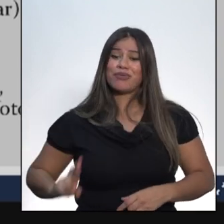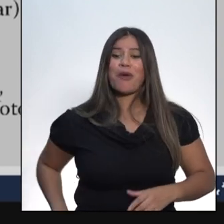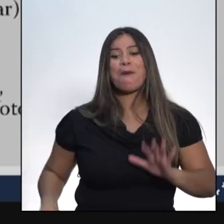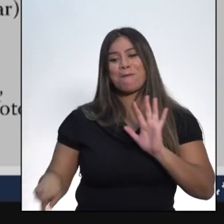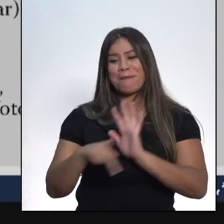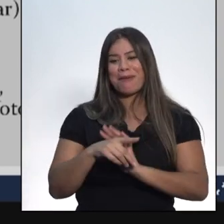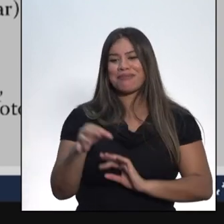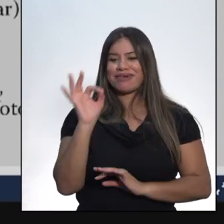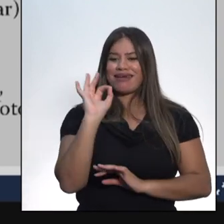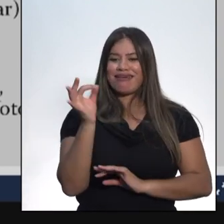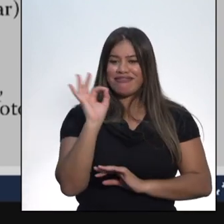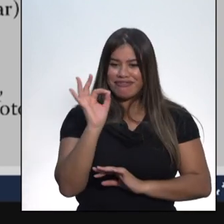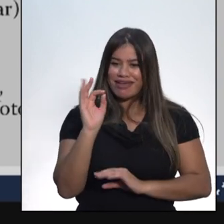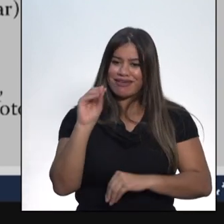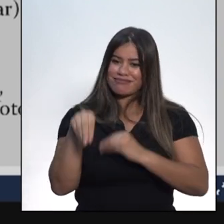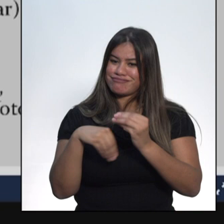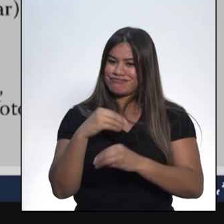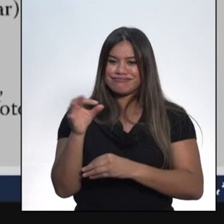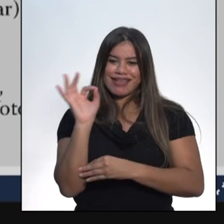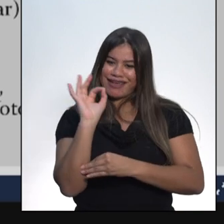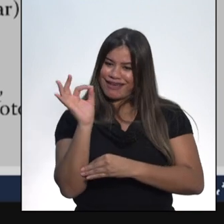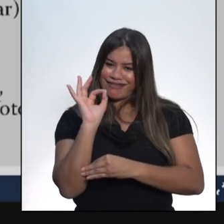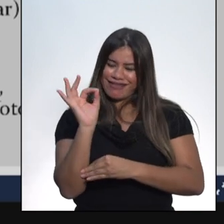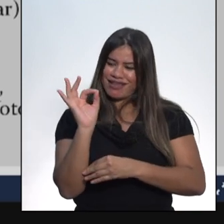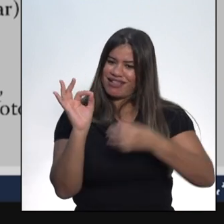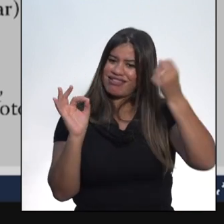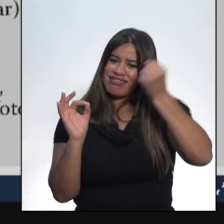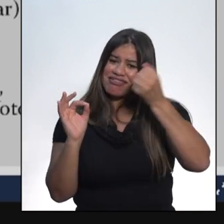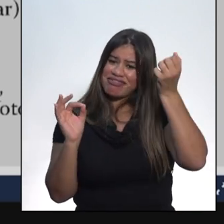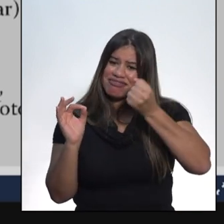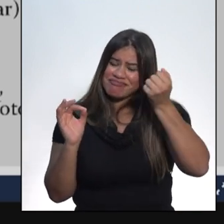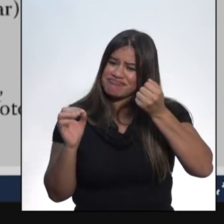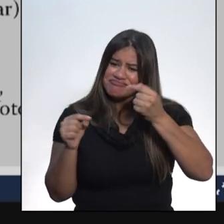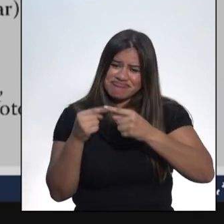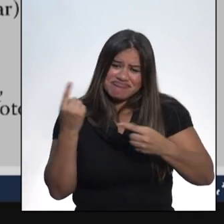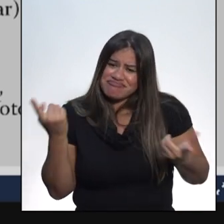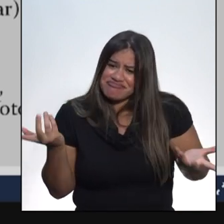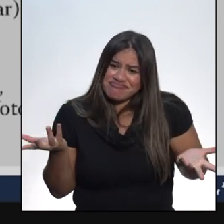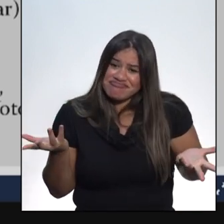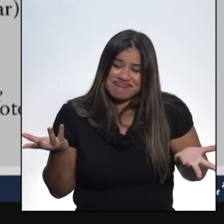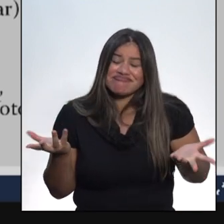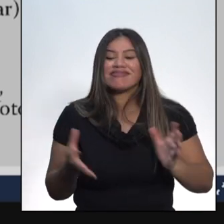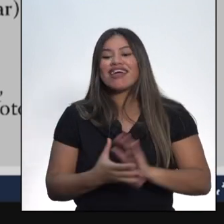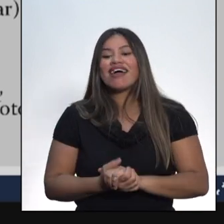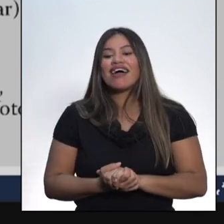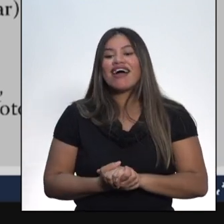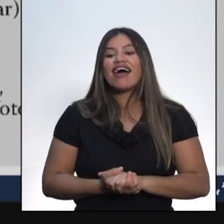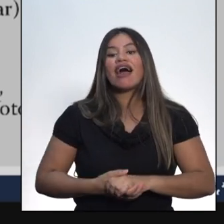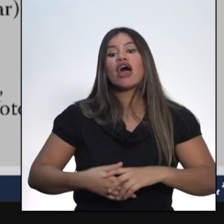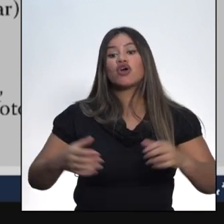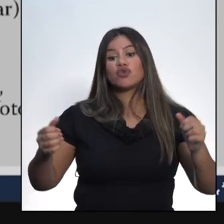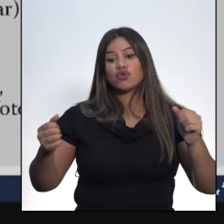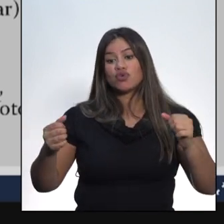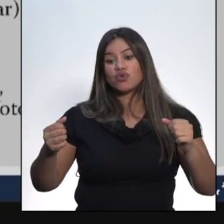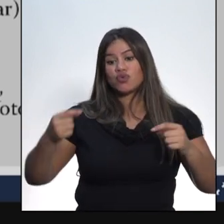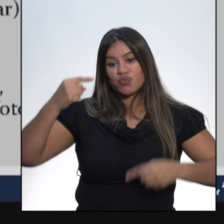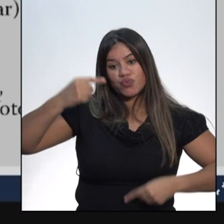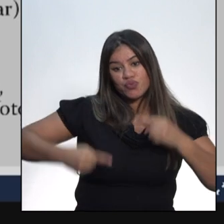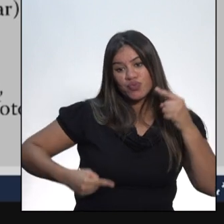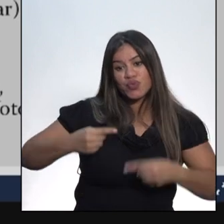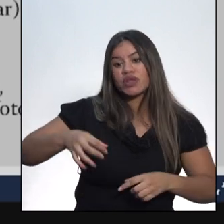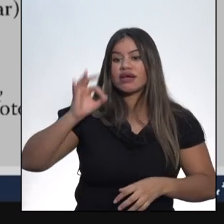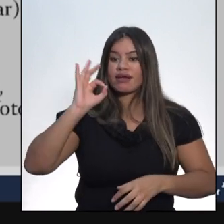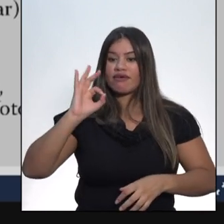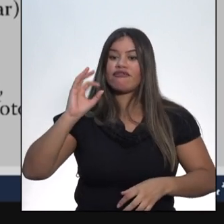pois o leite não tinha tanto peso econômico neste contexto histórico. Juntamente com a política do café com leite,